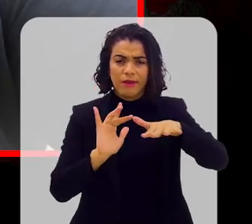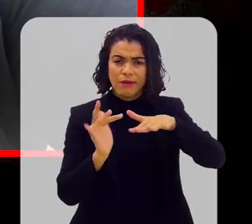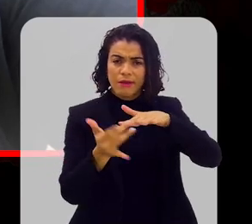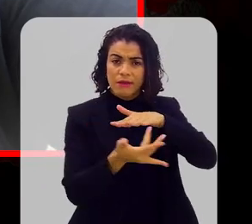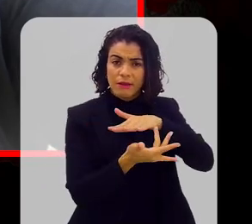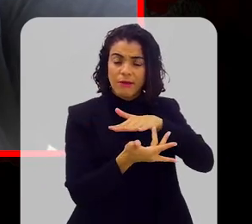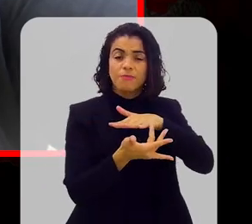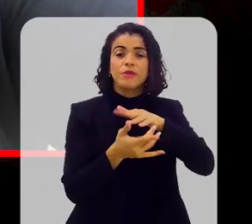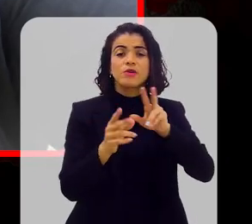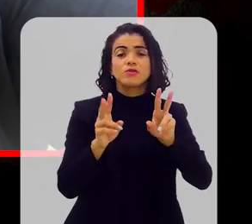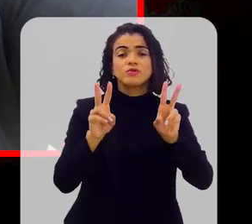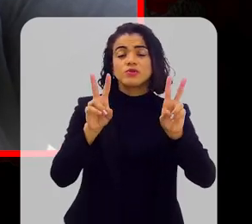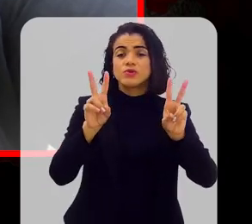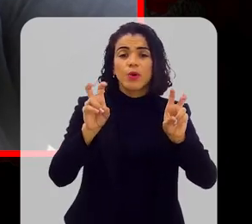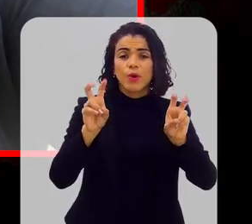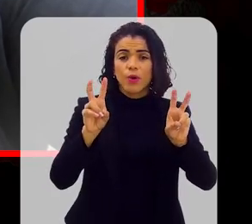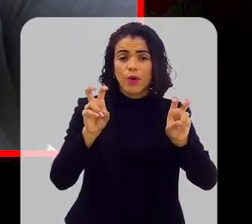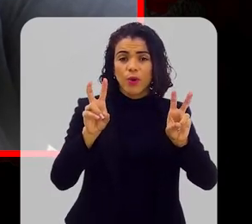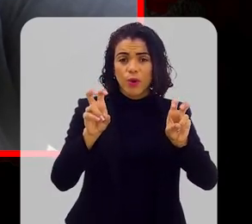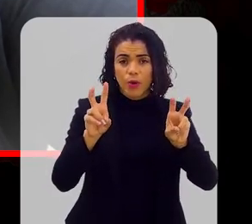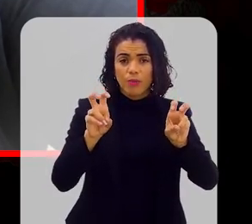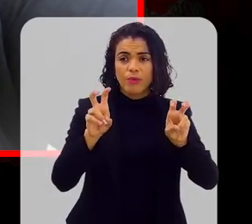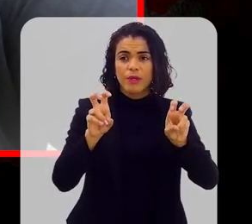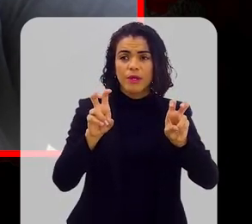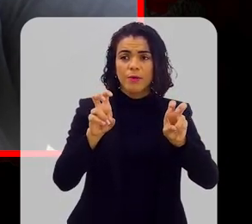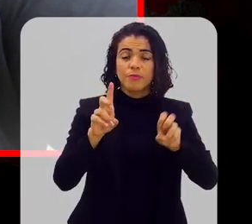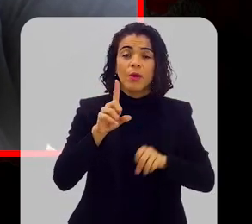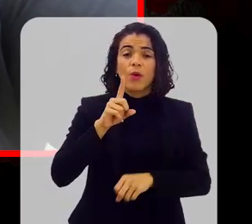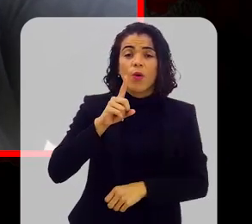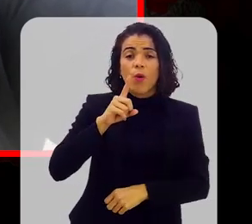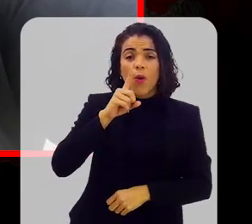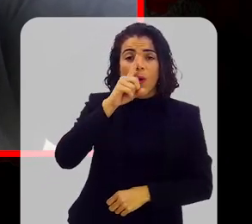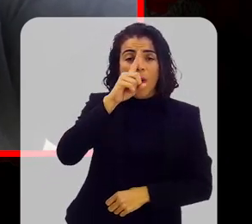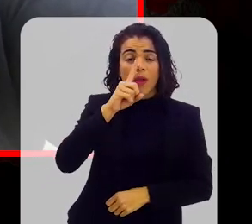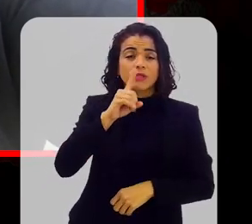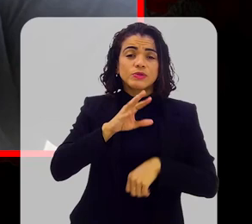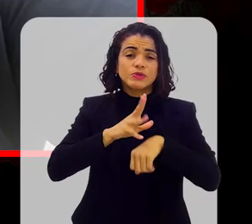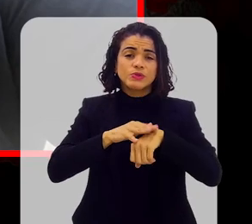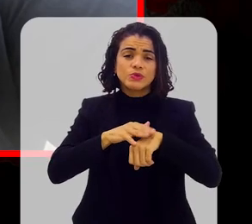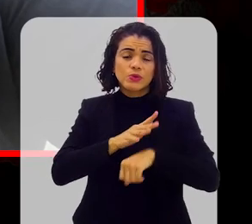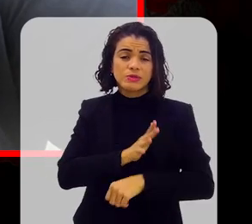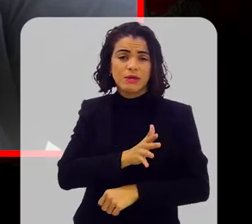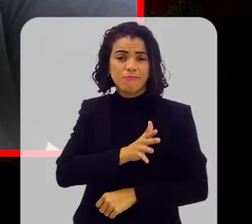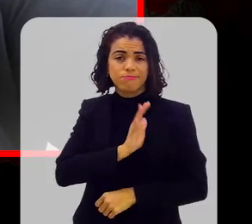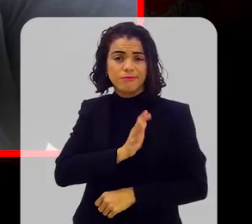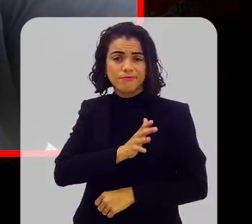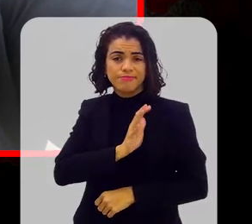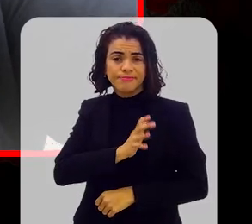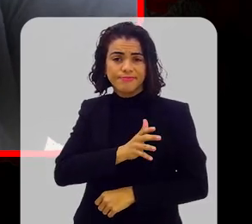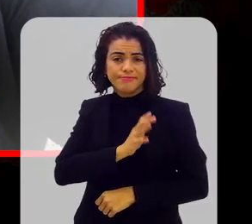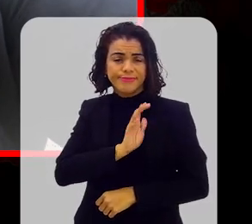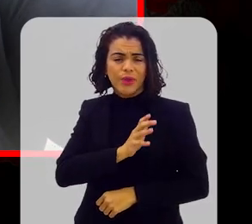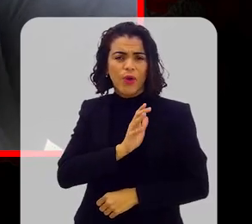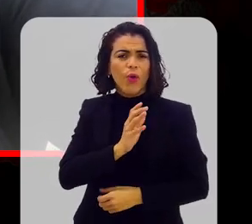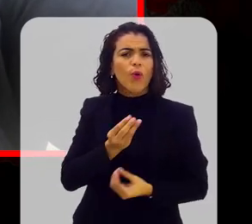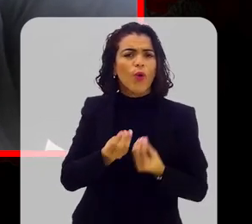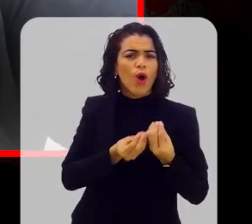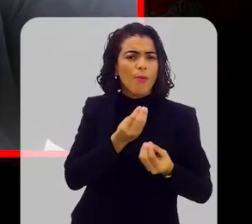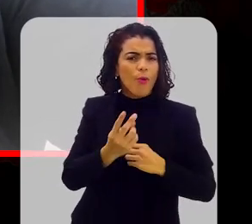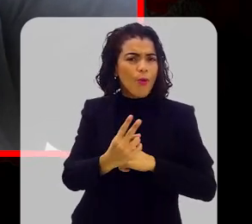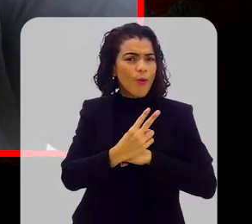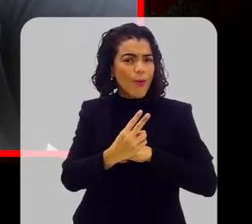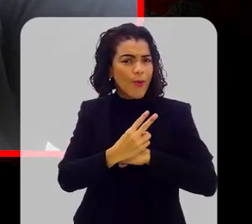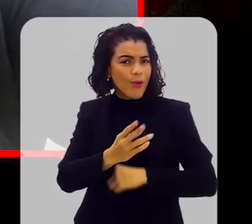obviamente, em relação à diminuição do risco cardiovascular da população. Quer dizer, você cuida do seu coração,